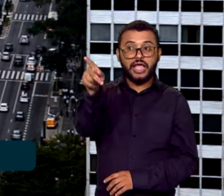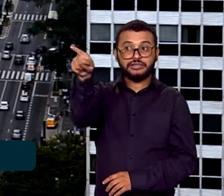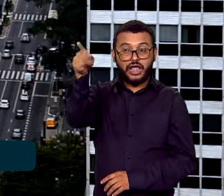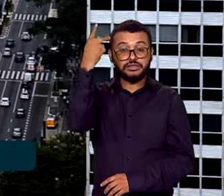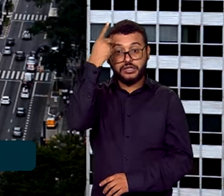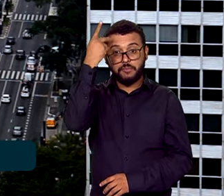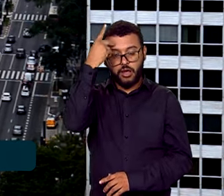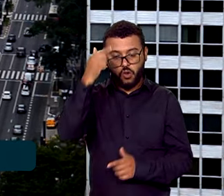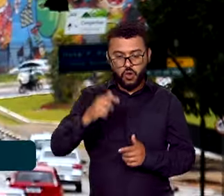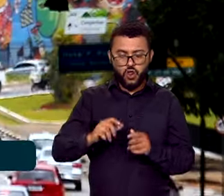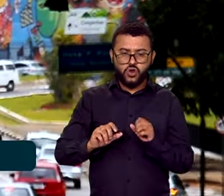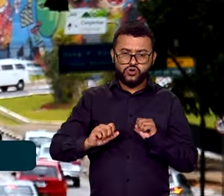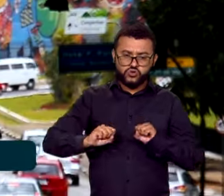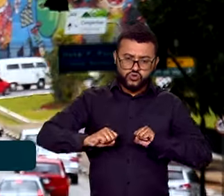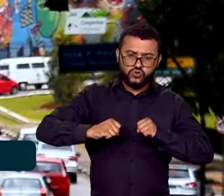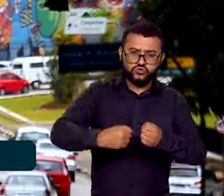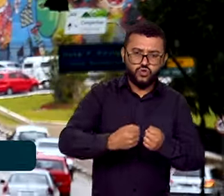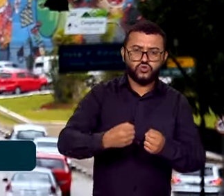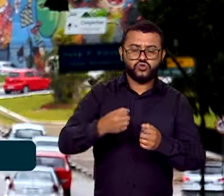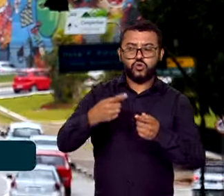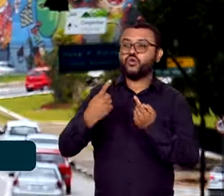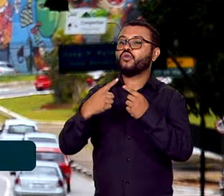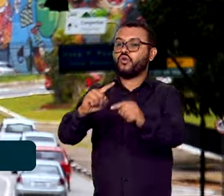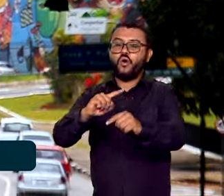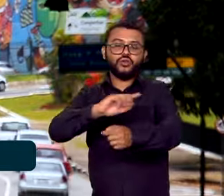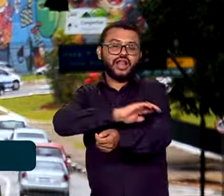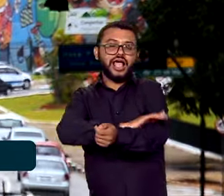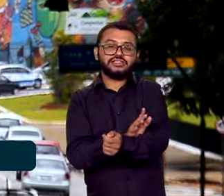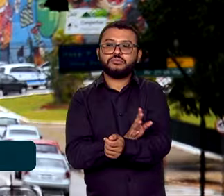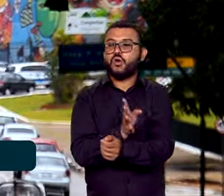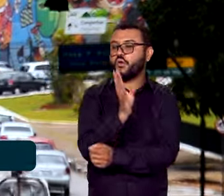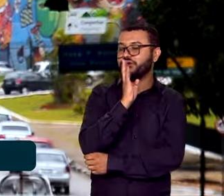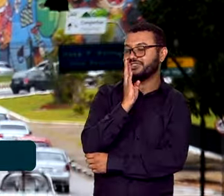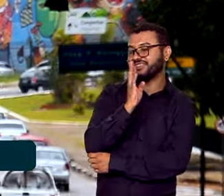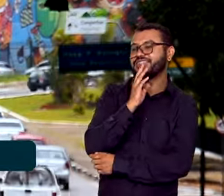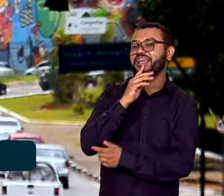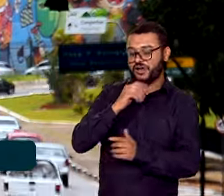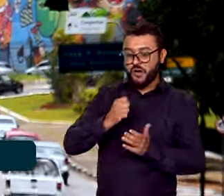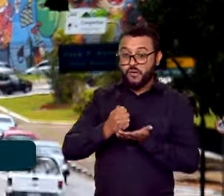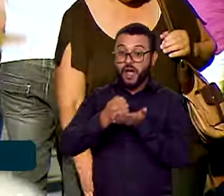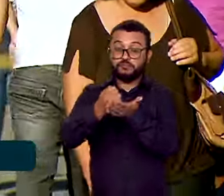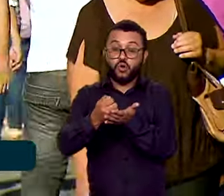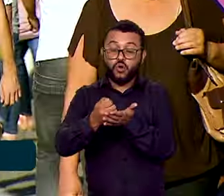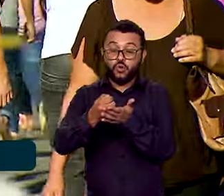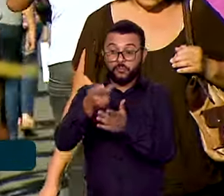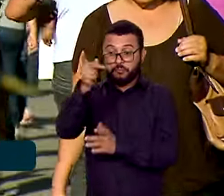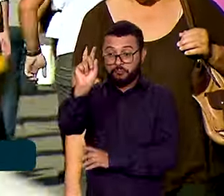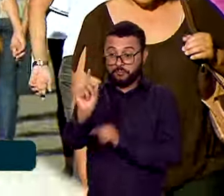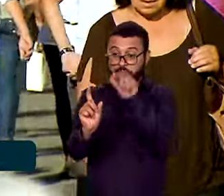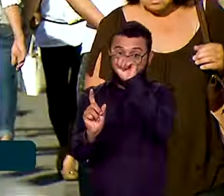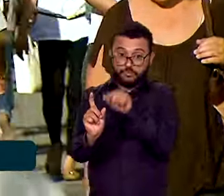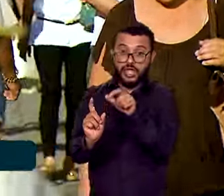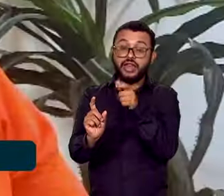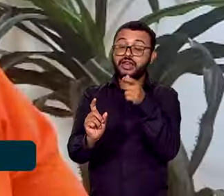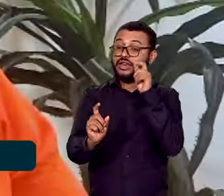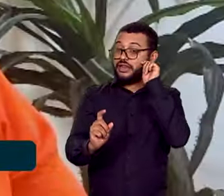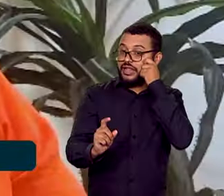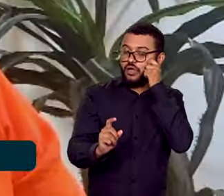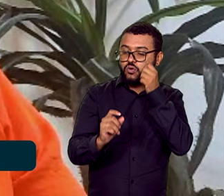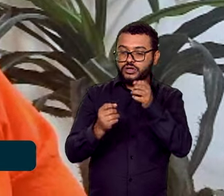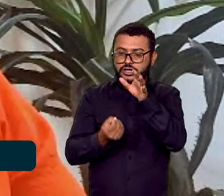luta contra o racismo passa também pelo reconhecimento da contribuição do negro para a construção do Brasil.